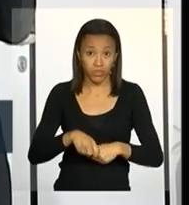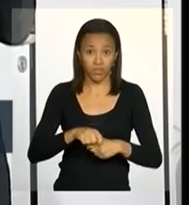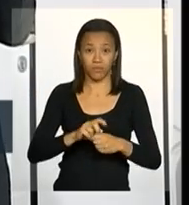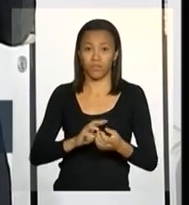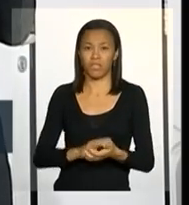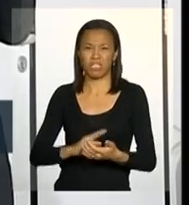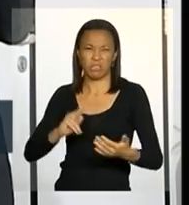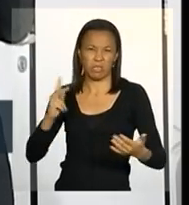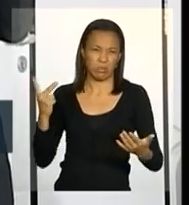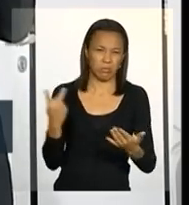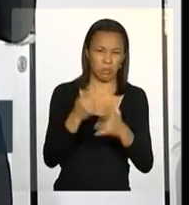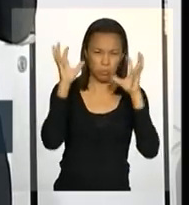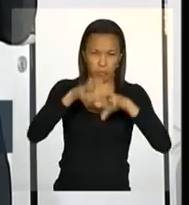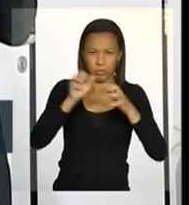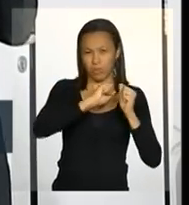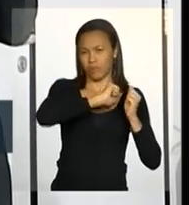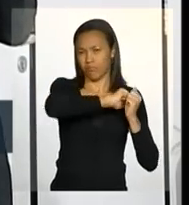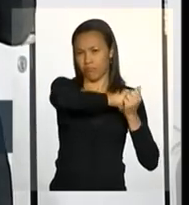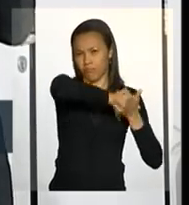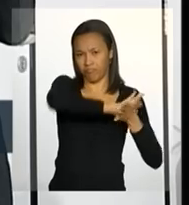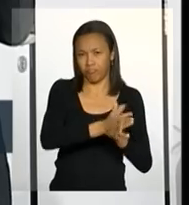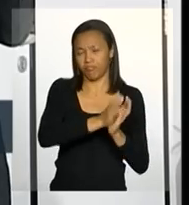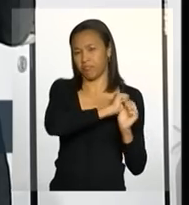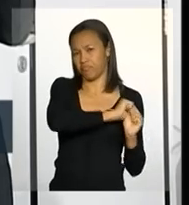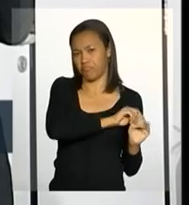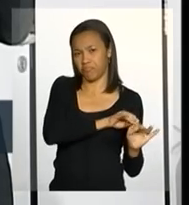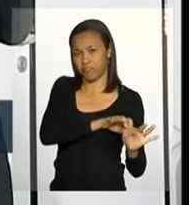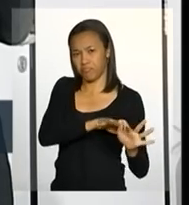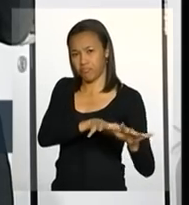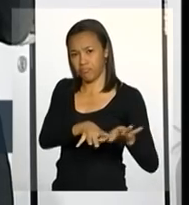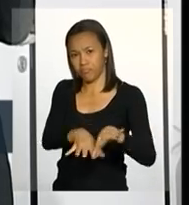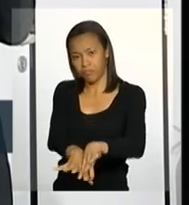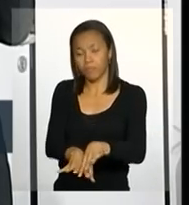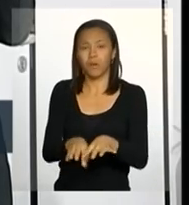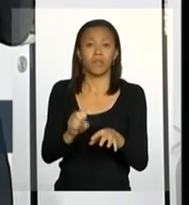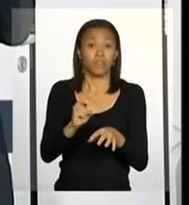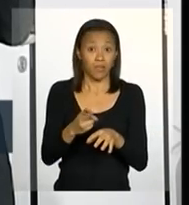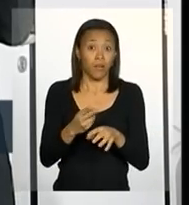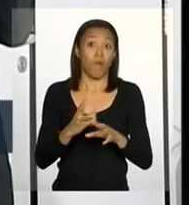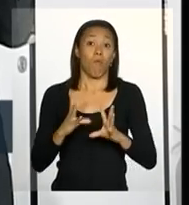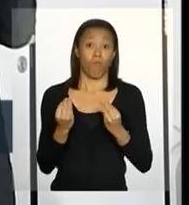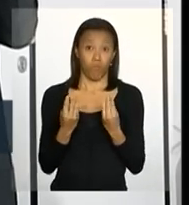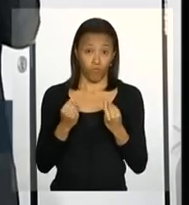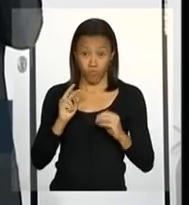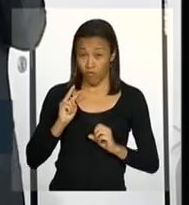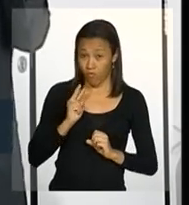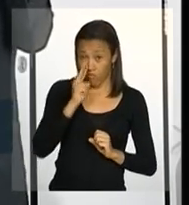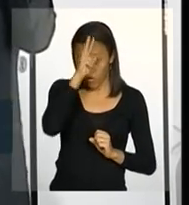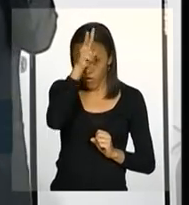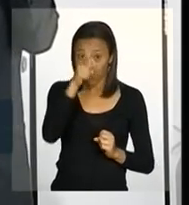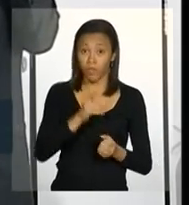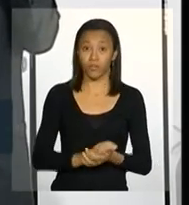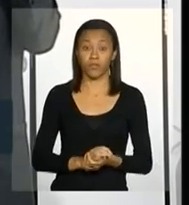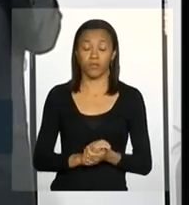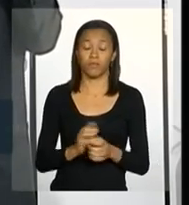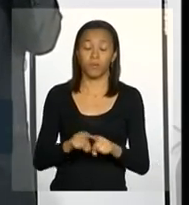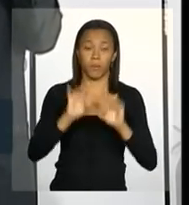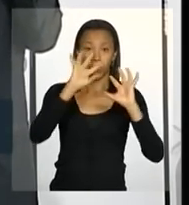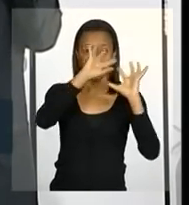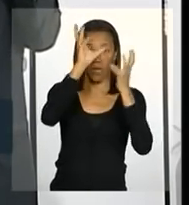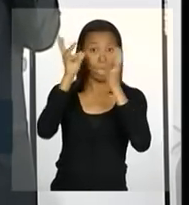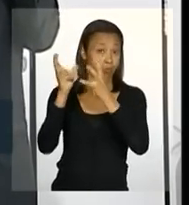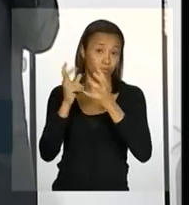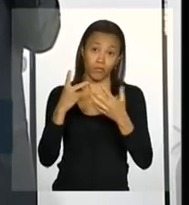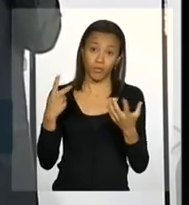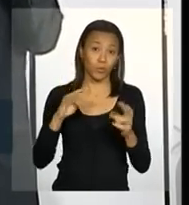enchentes, inundações, enxurradas de alta energia e movimentos de massa de grande porte, de